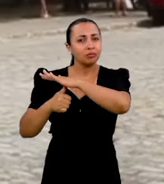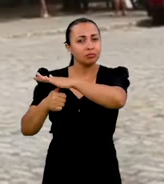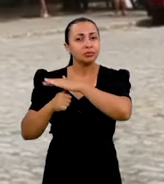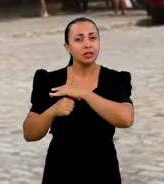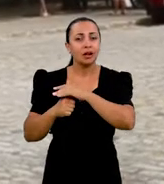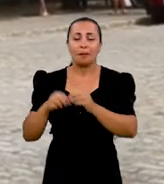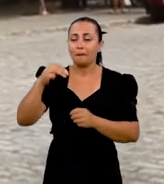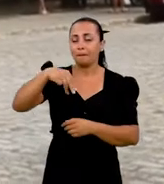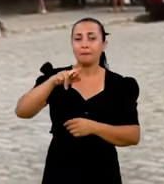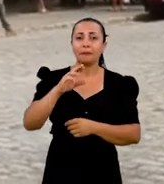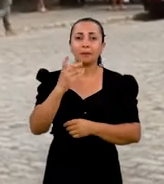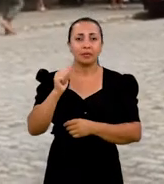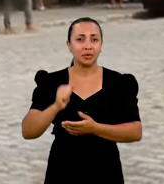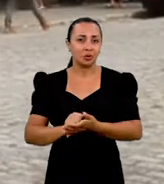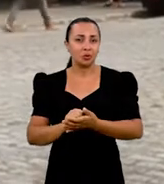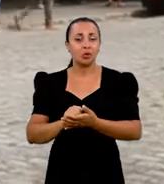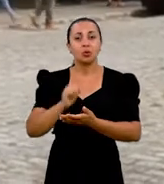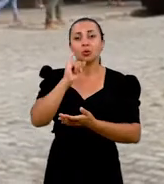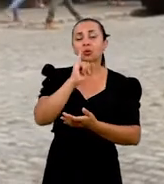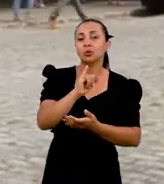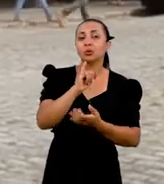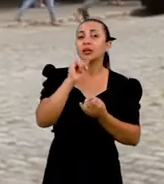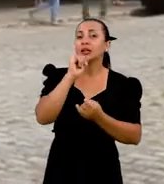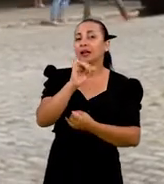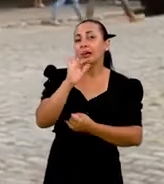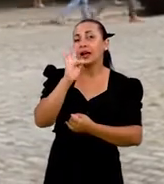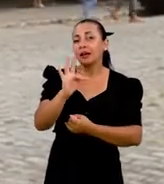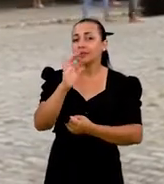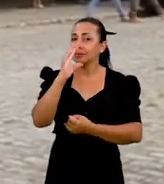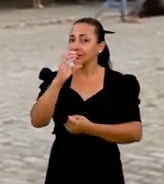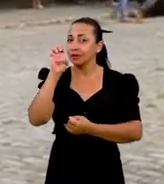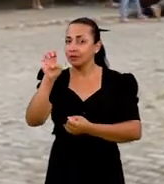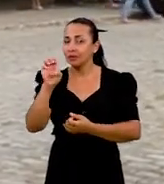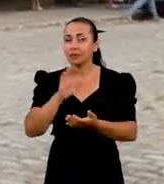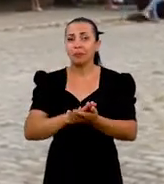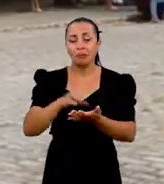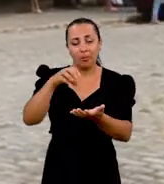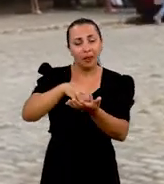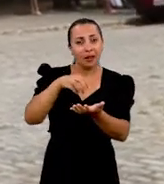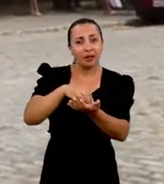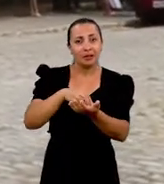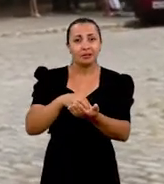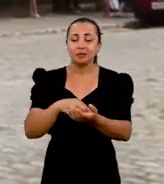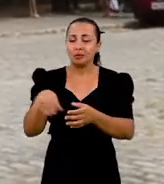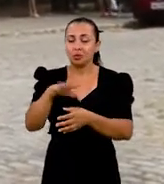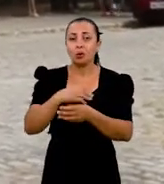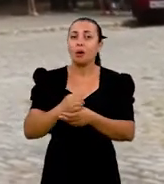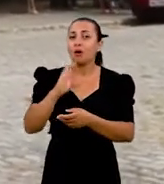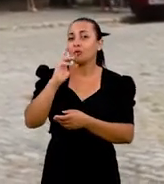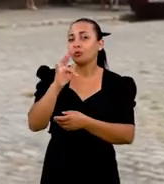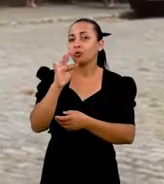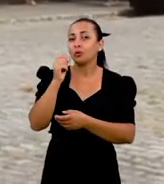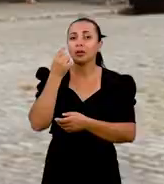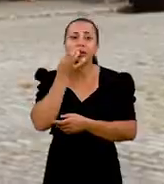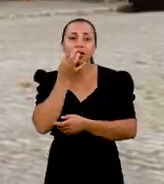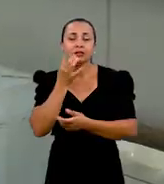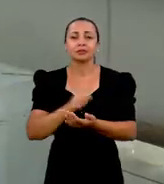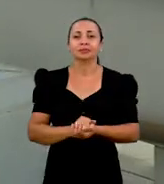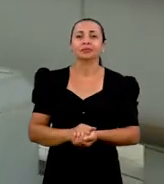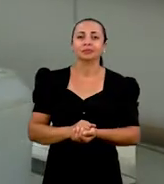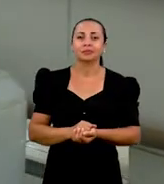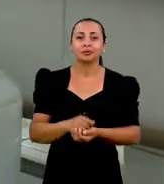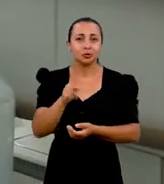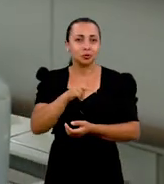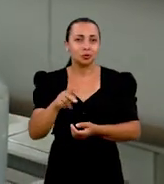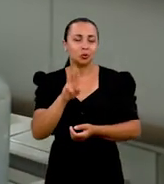Campus Maracanau do Instituto Federal do Ceará, o IFCE, na região metropolitana de Fortaleza. Aqui,